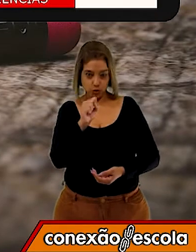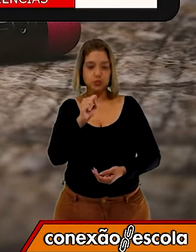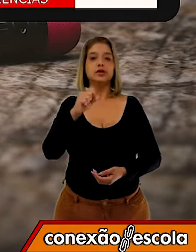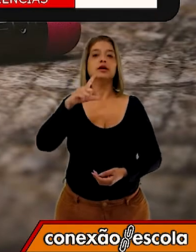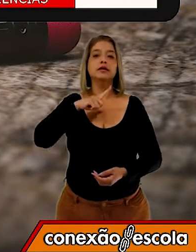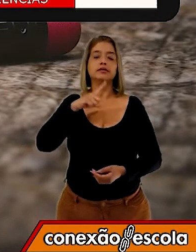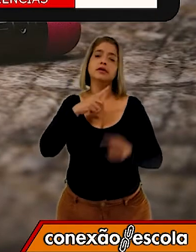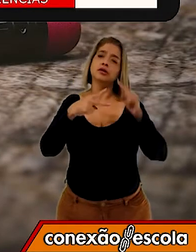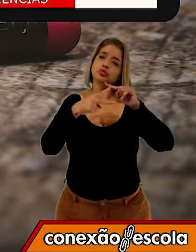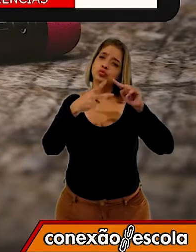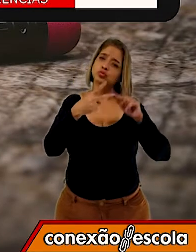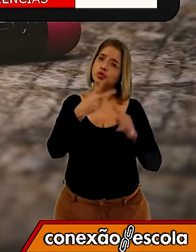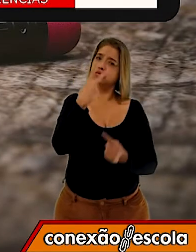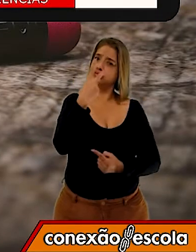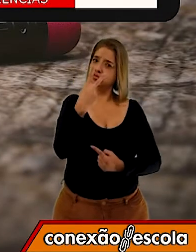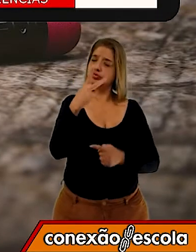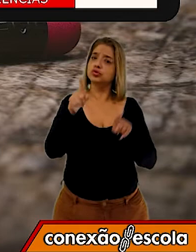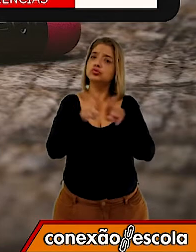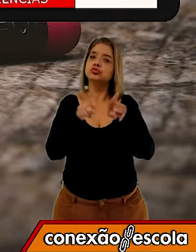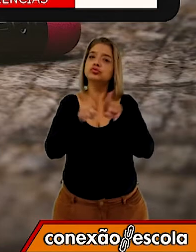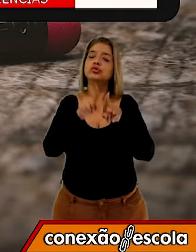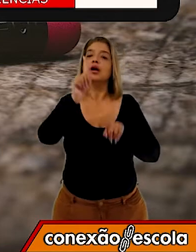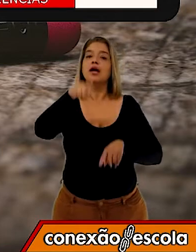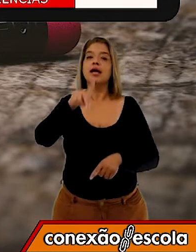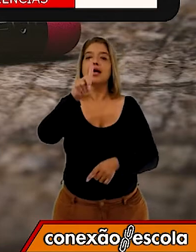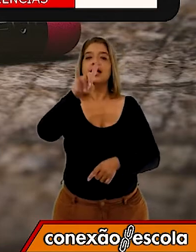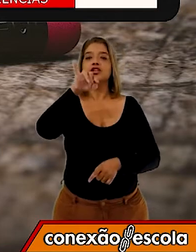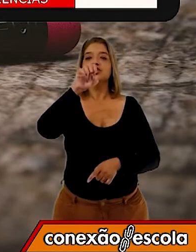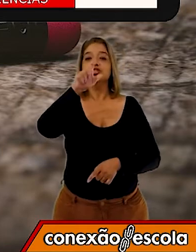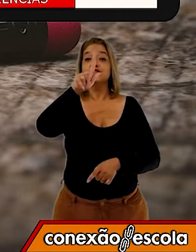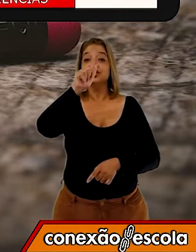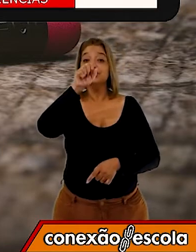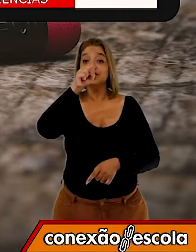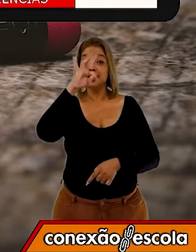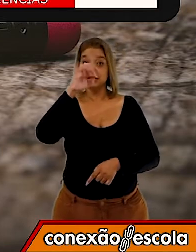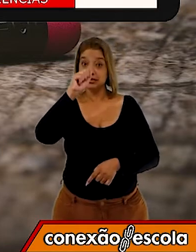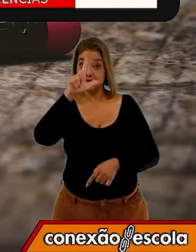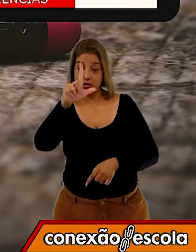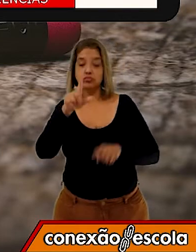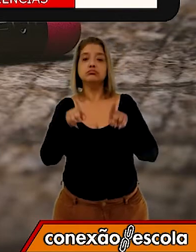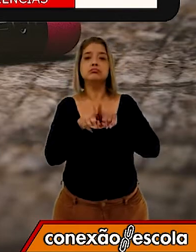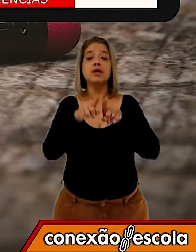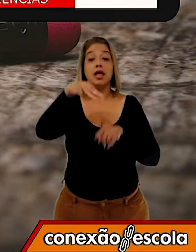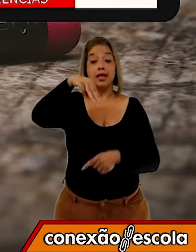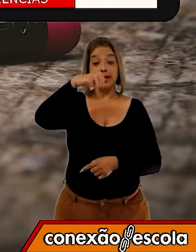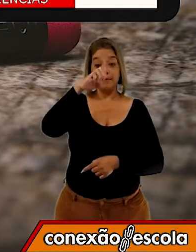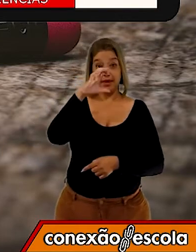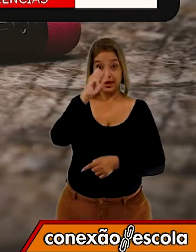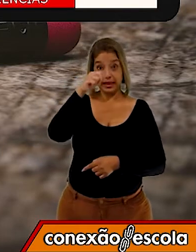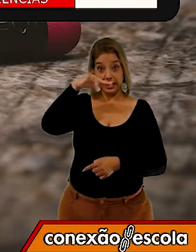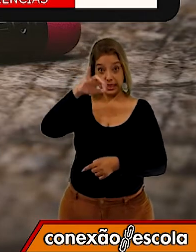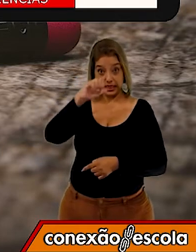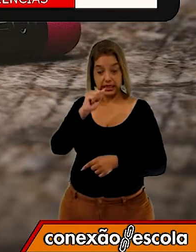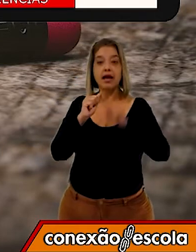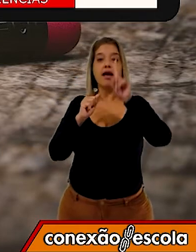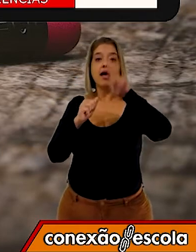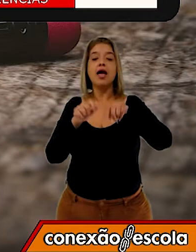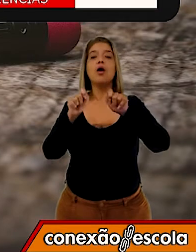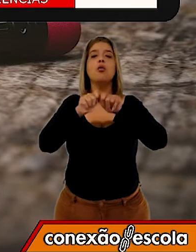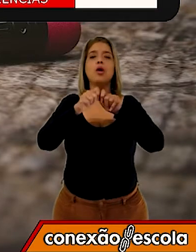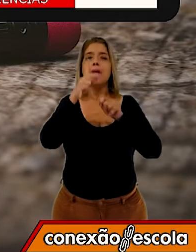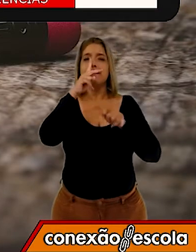digestão. Olha só que legal. A digestão mecânica, ela é realizada pela